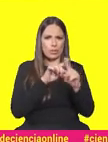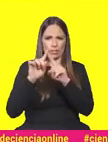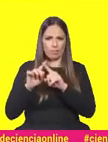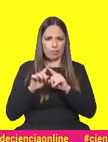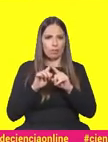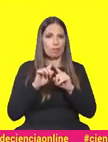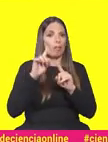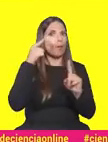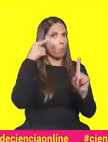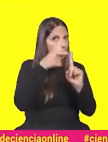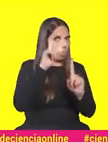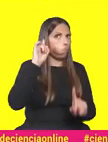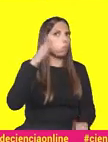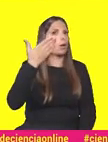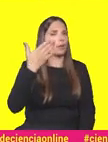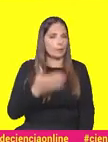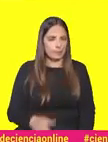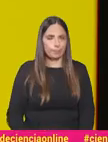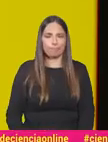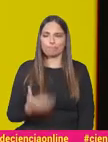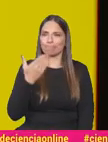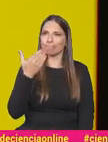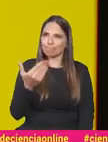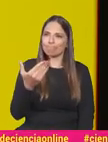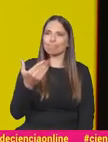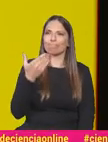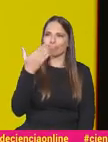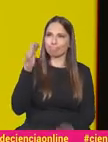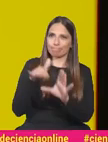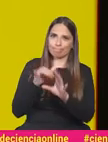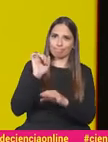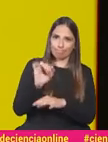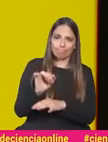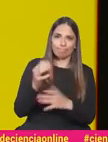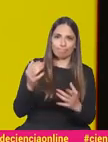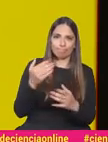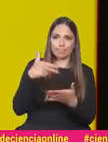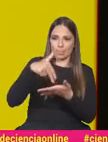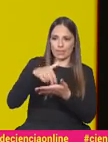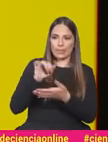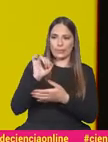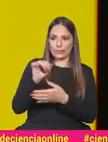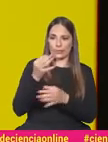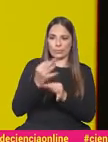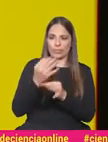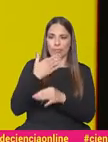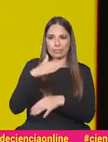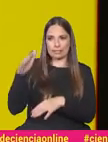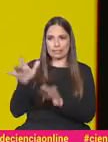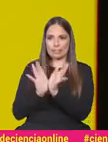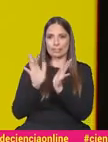papel muito primordial. Muito obrigada, Susana, por sua participação. Agradecemos a sua presença no Festival de Ciência